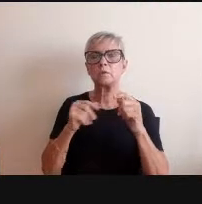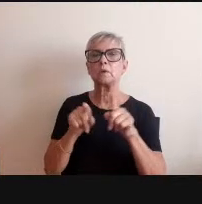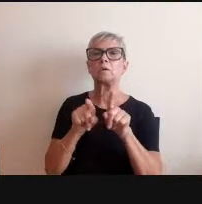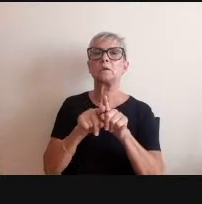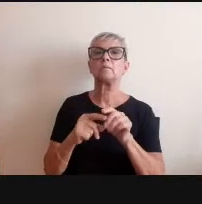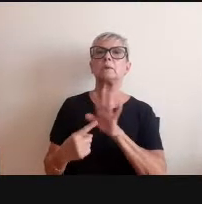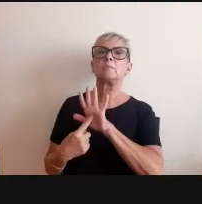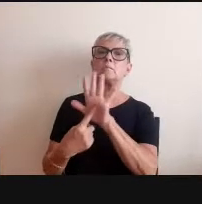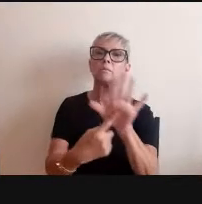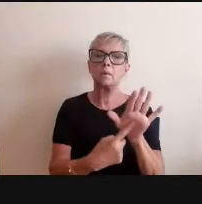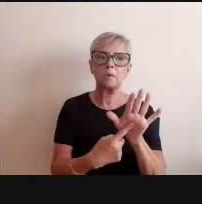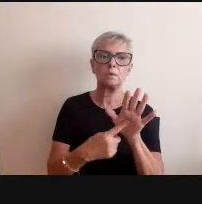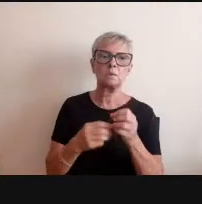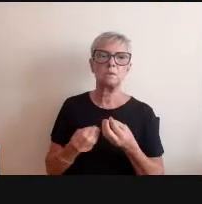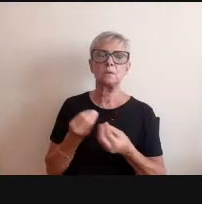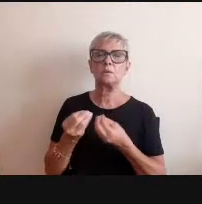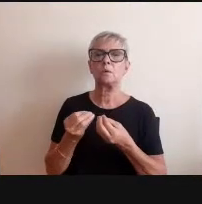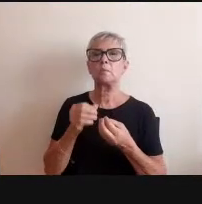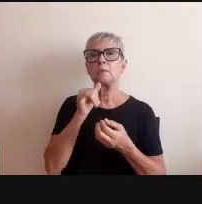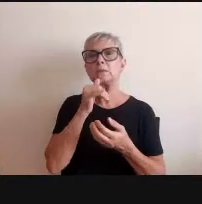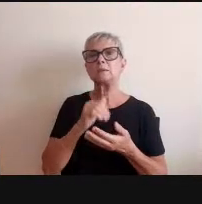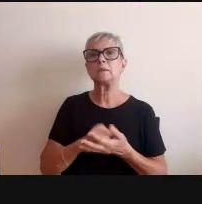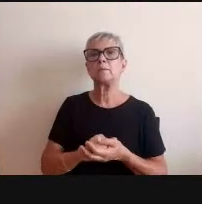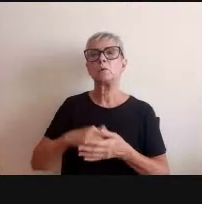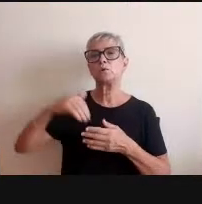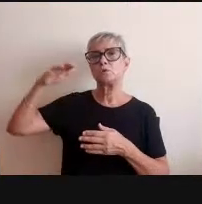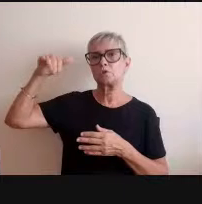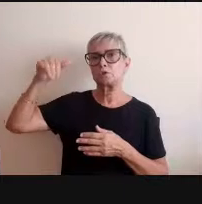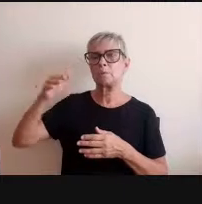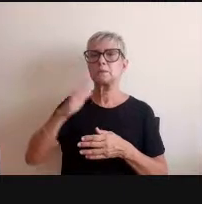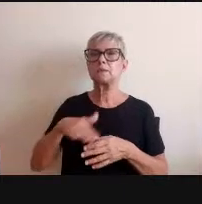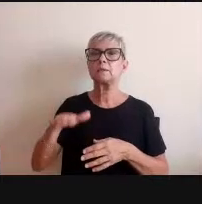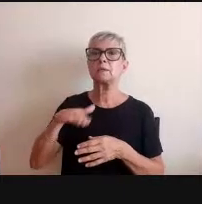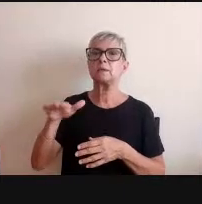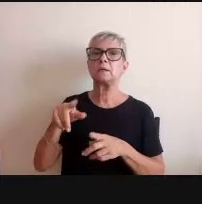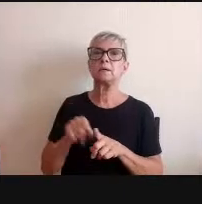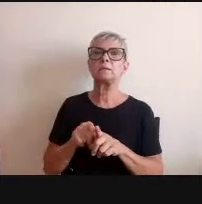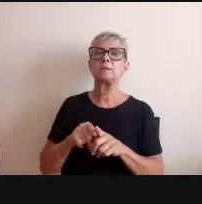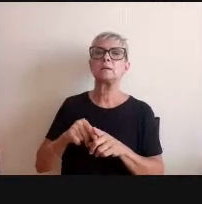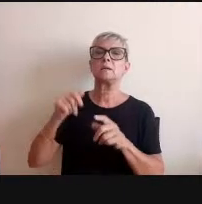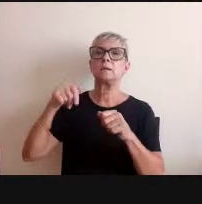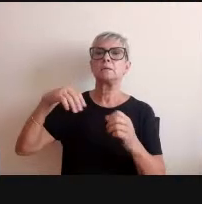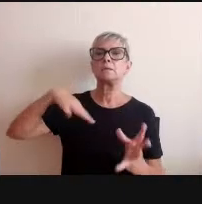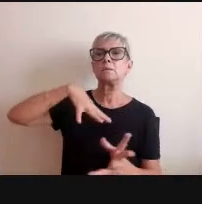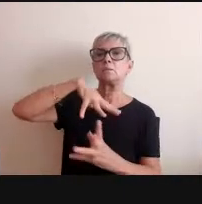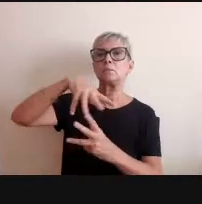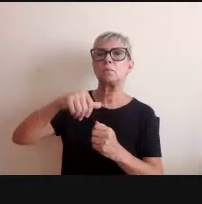chama As Crianças Deste Mundo de Kinder e de Isabel